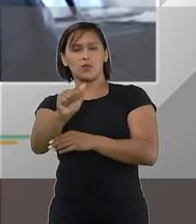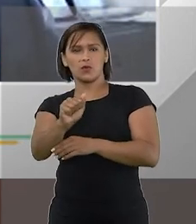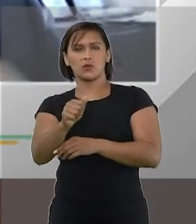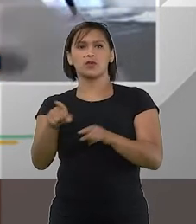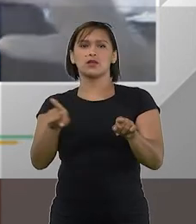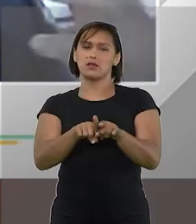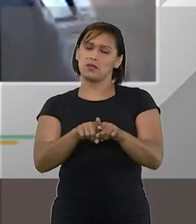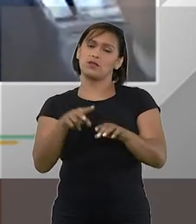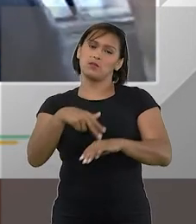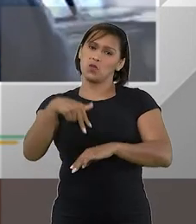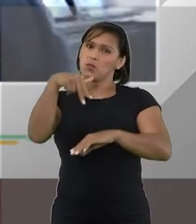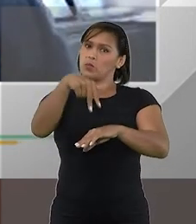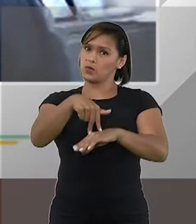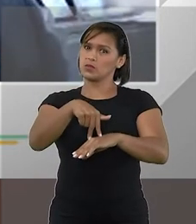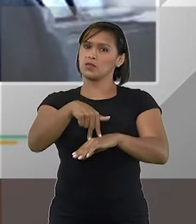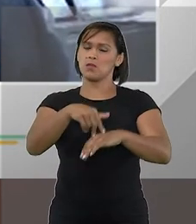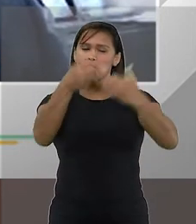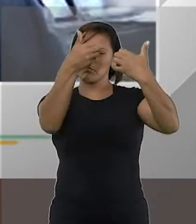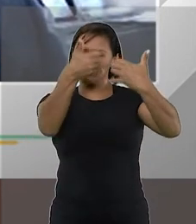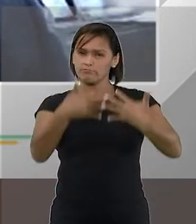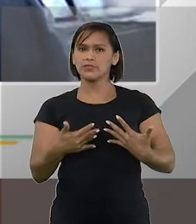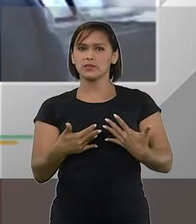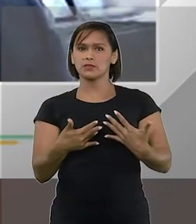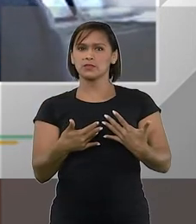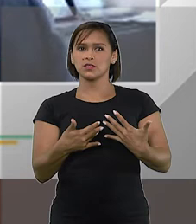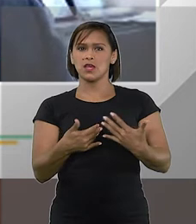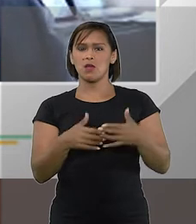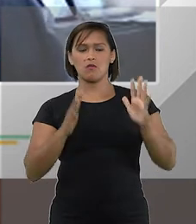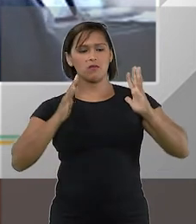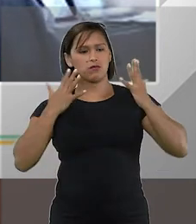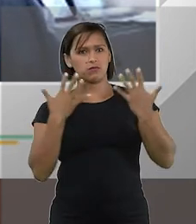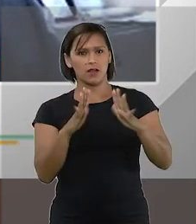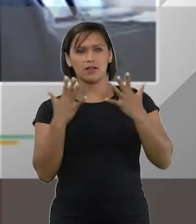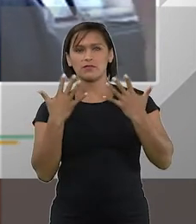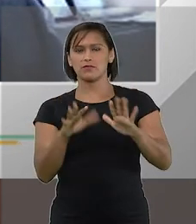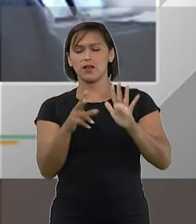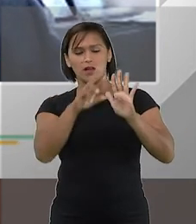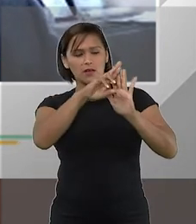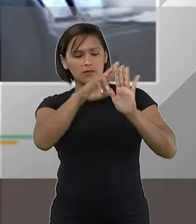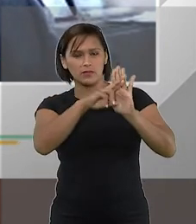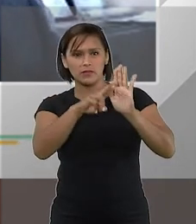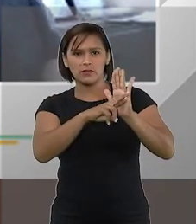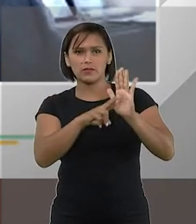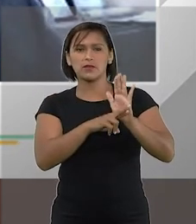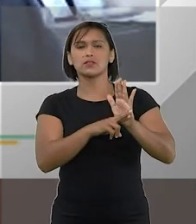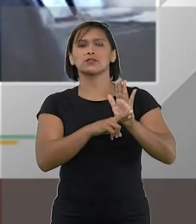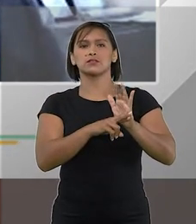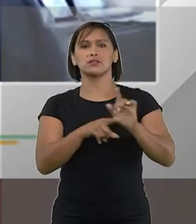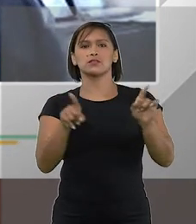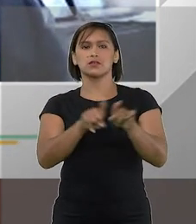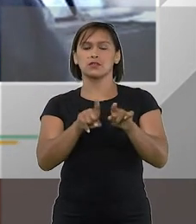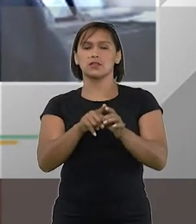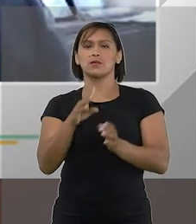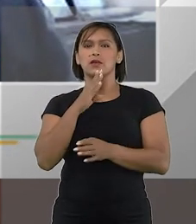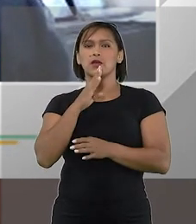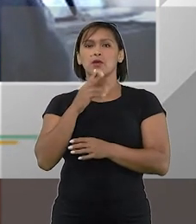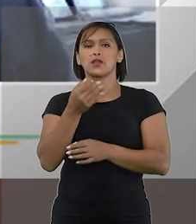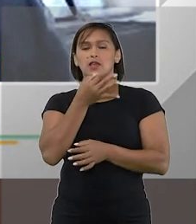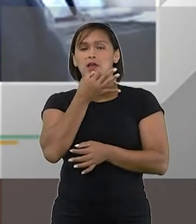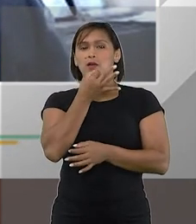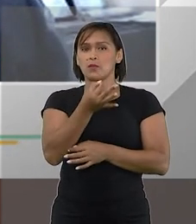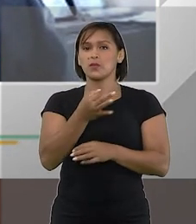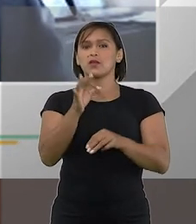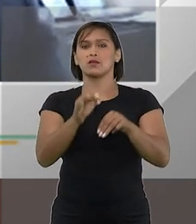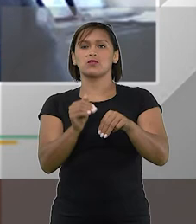Ribeiro e é um posicionamento muito fundado com muitos argumentos denso e também conheci os